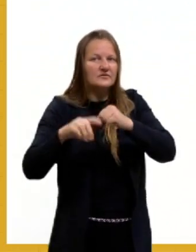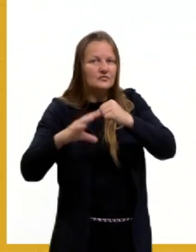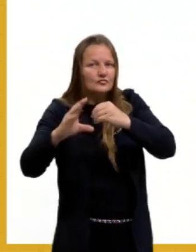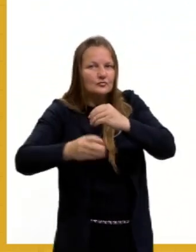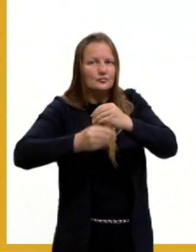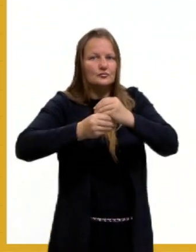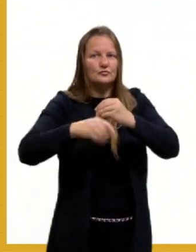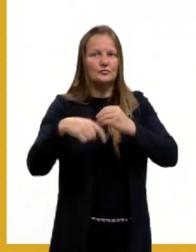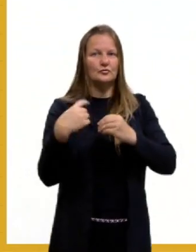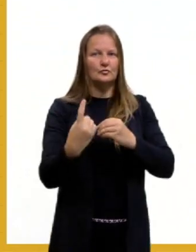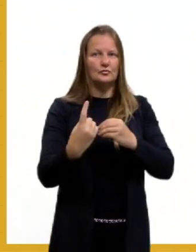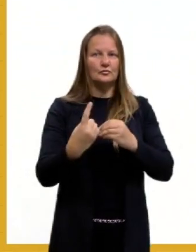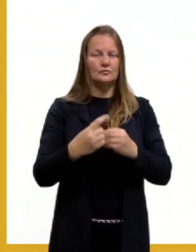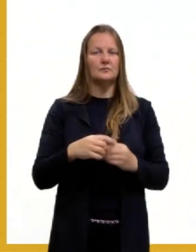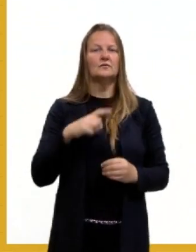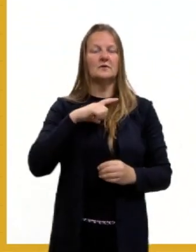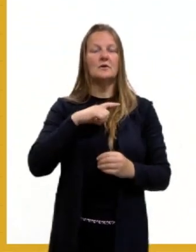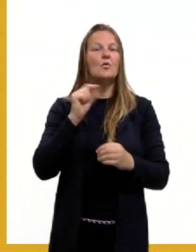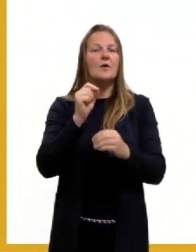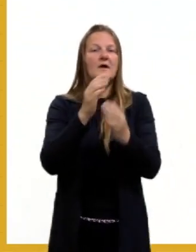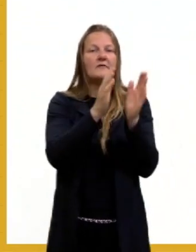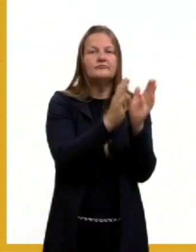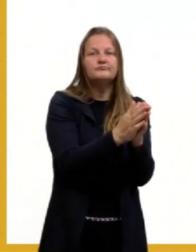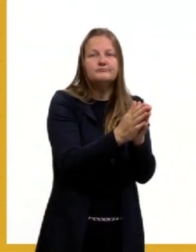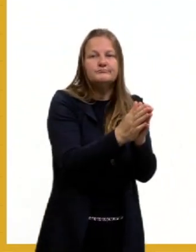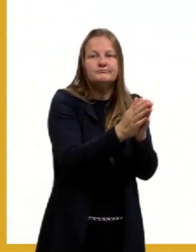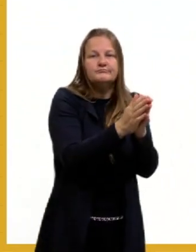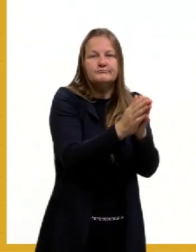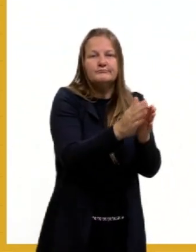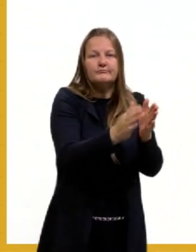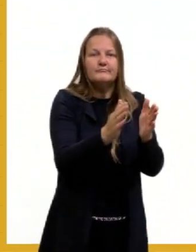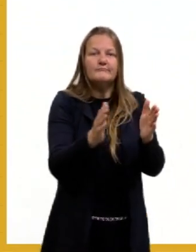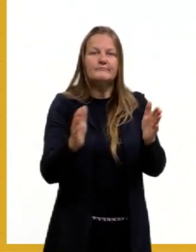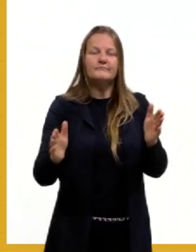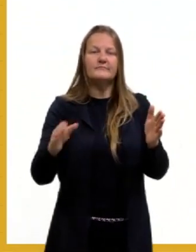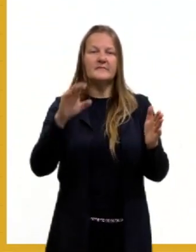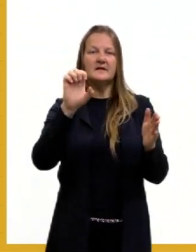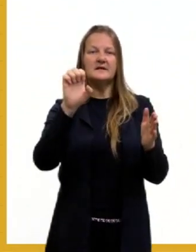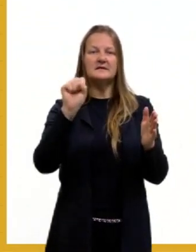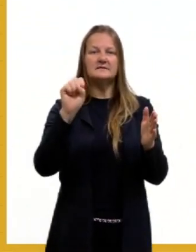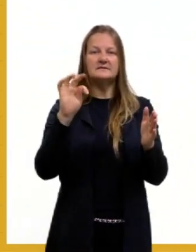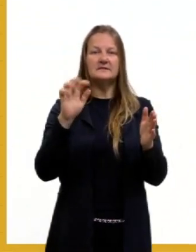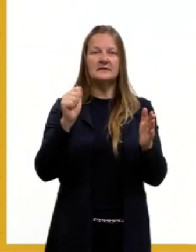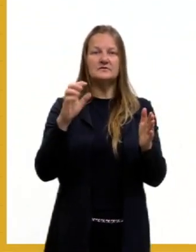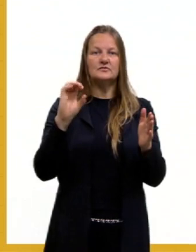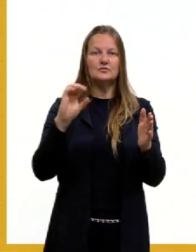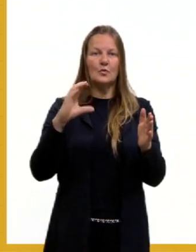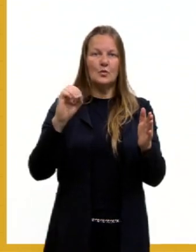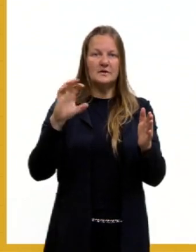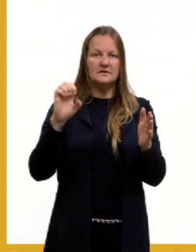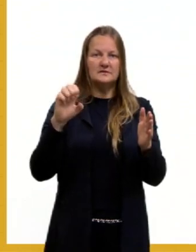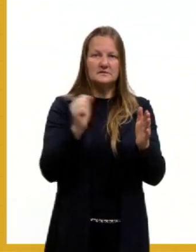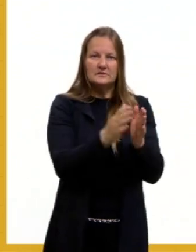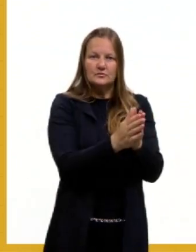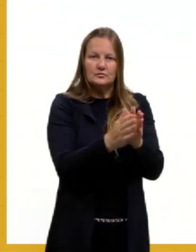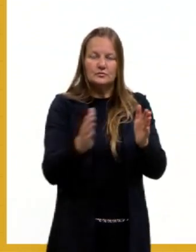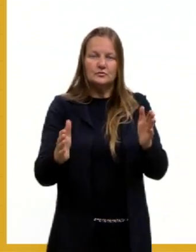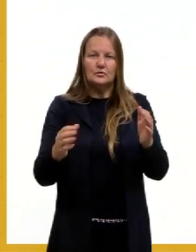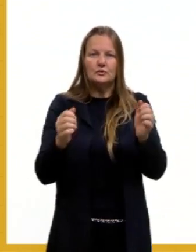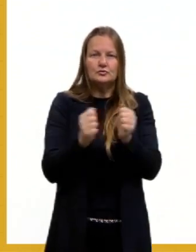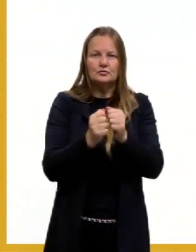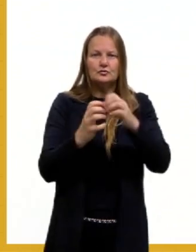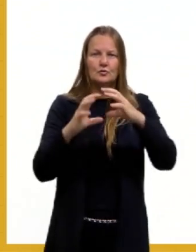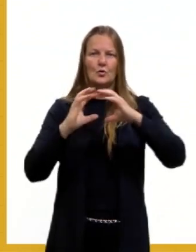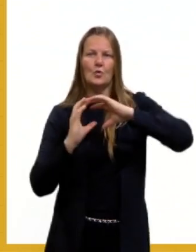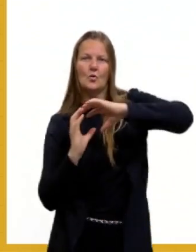Resultado direto, as estações do ano, então, o movimento de rotação junto, né, com essa inclinação do eixo da Terra,